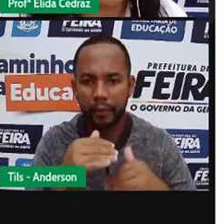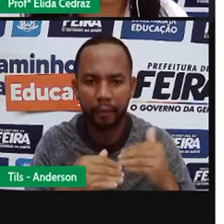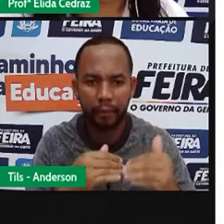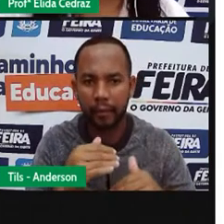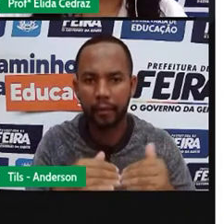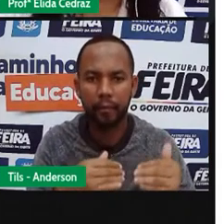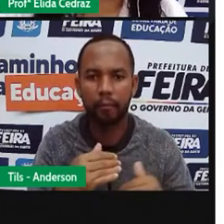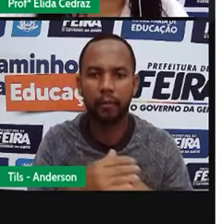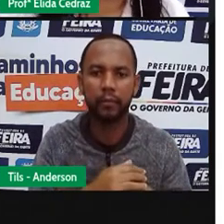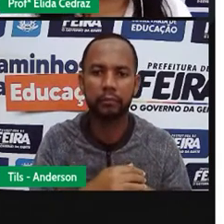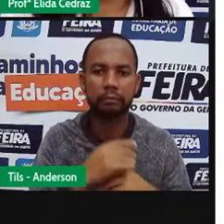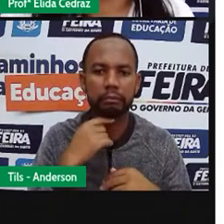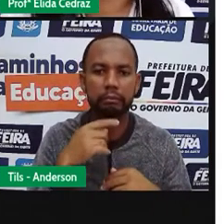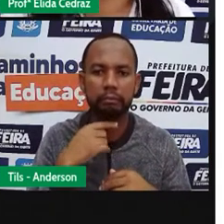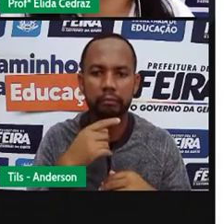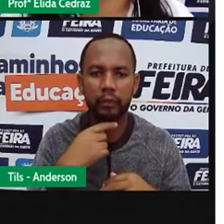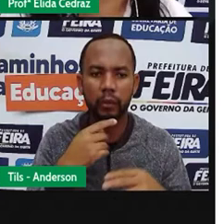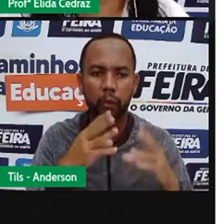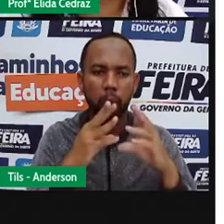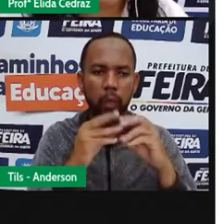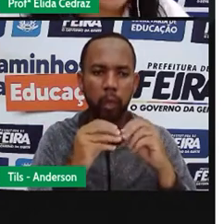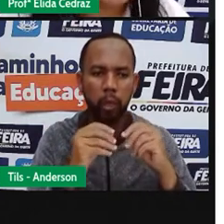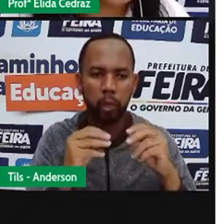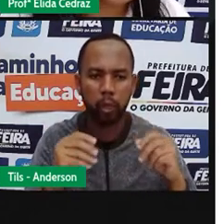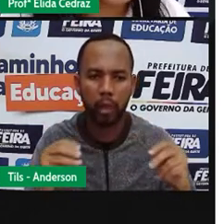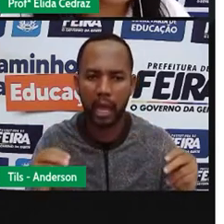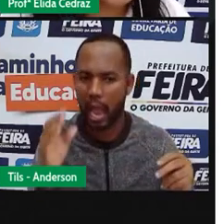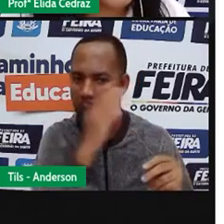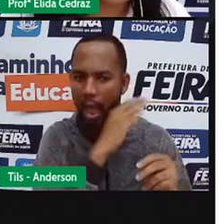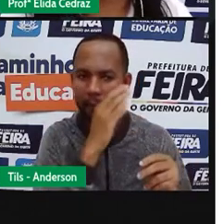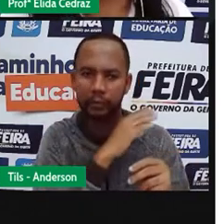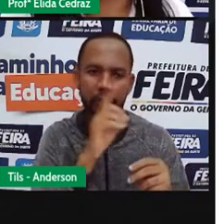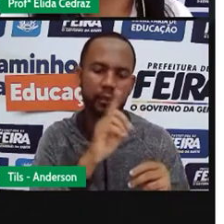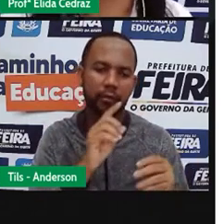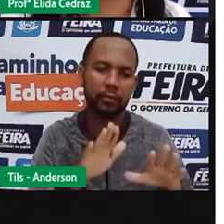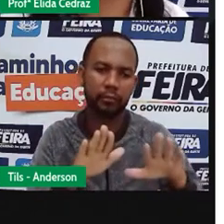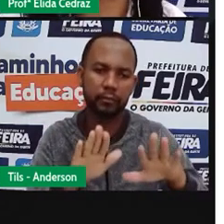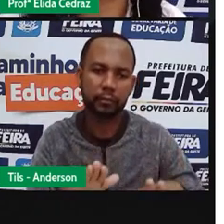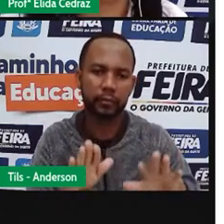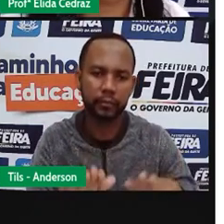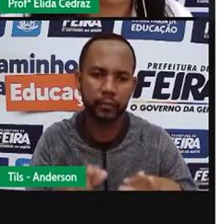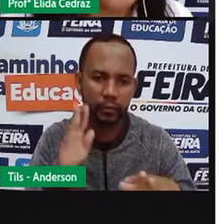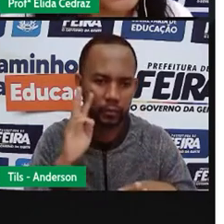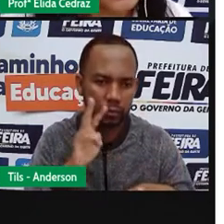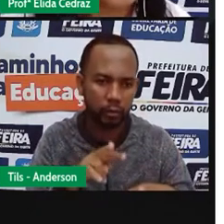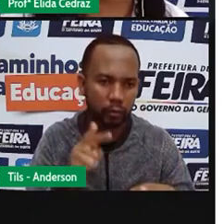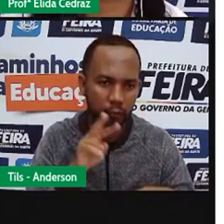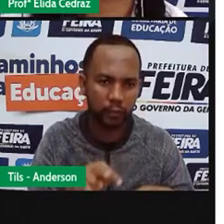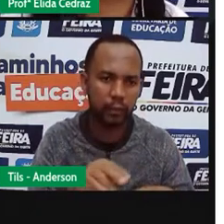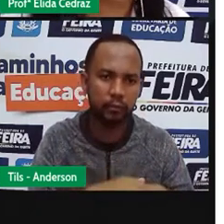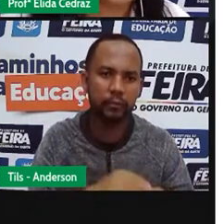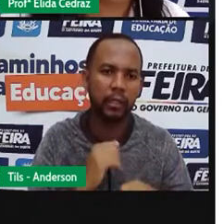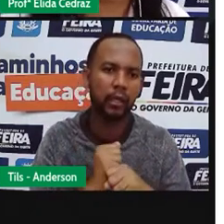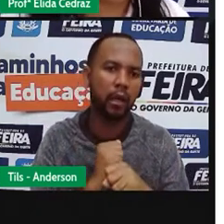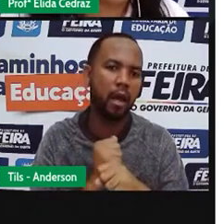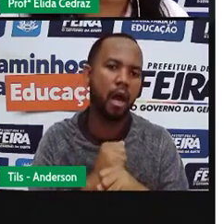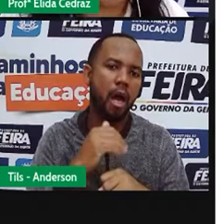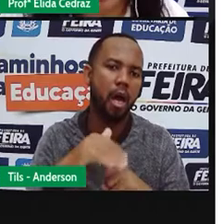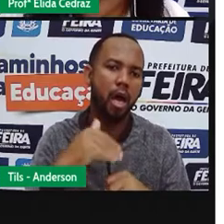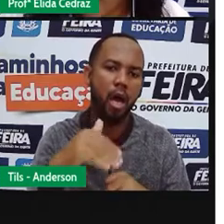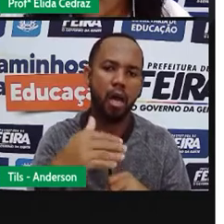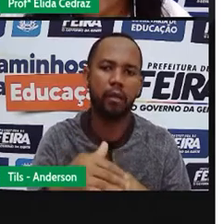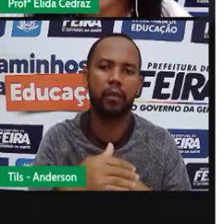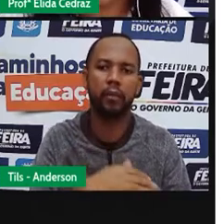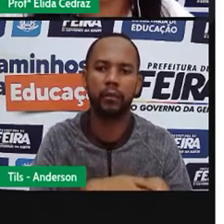inimigo. E ele não se desfaça mais do que o que ele já está sofrido com os anos, desde que ele foi